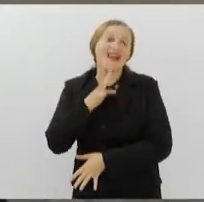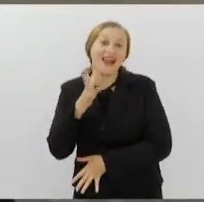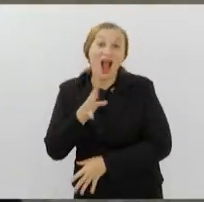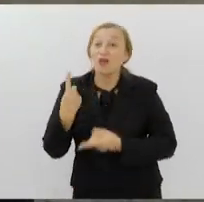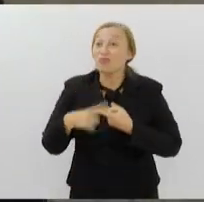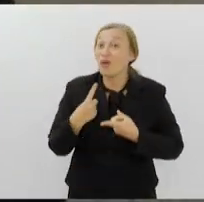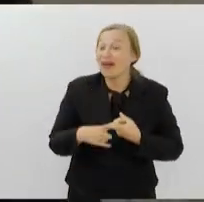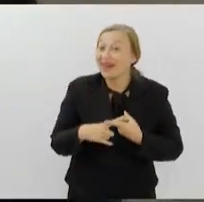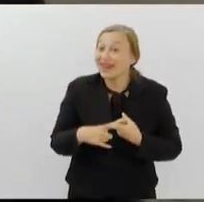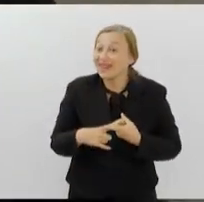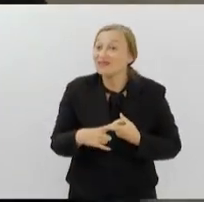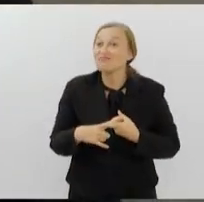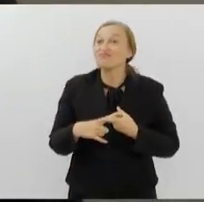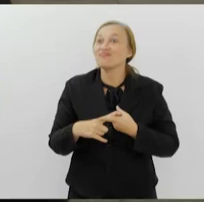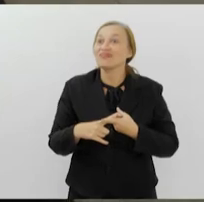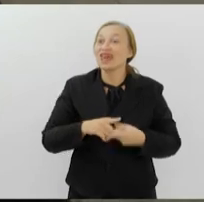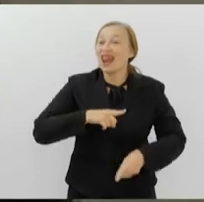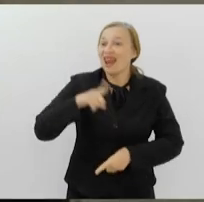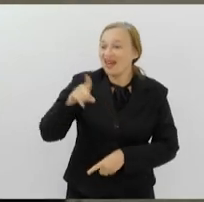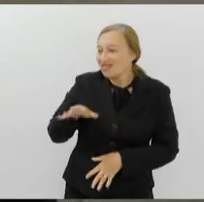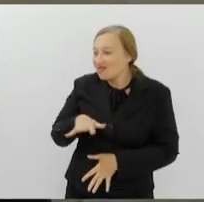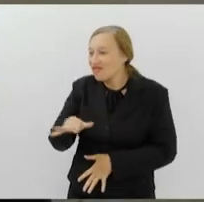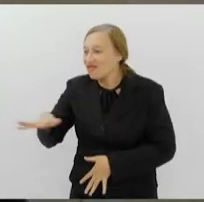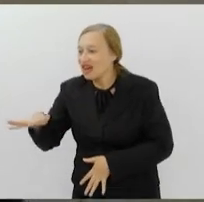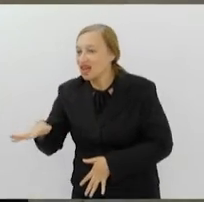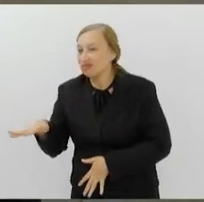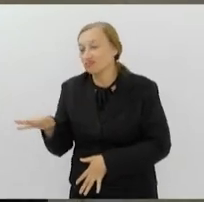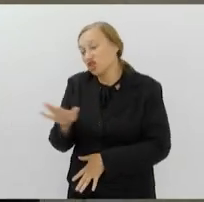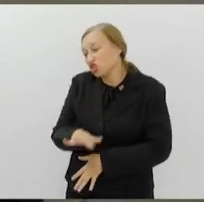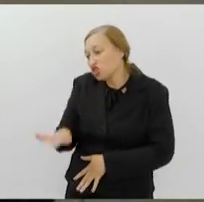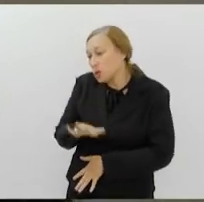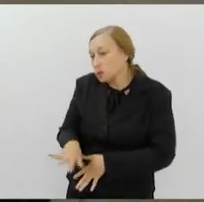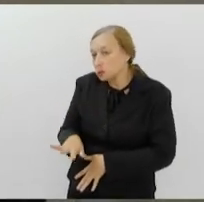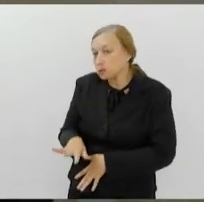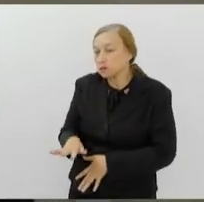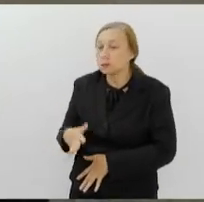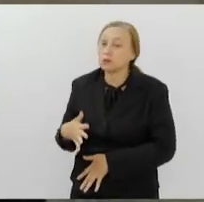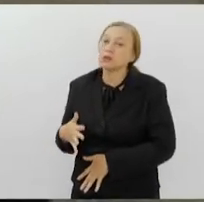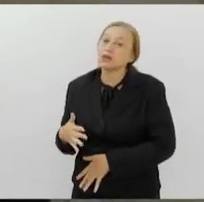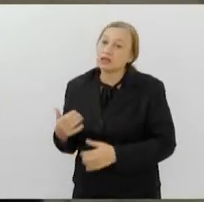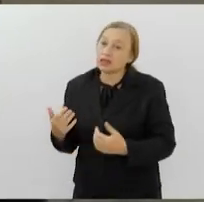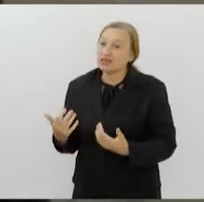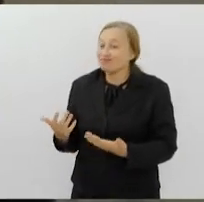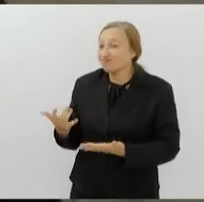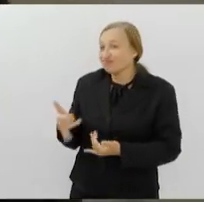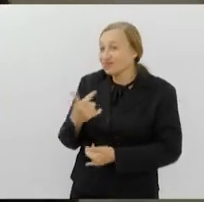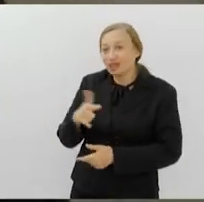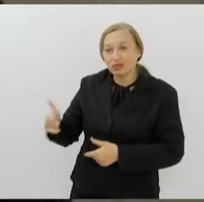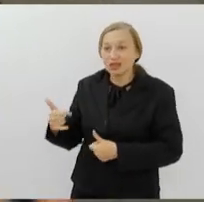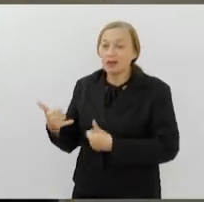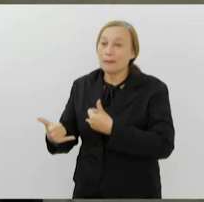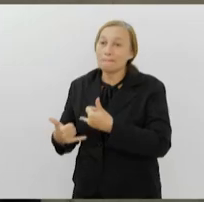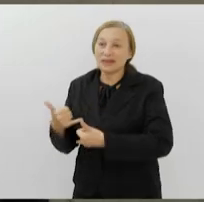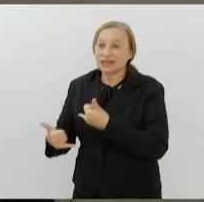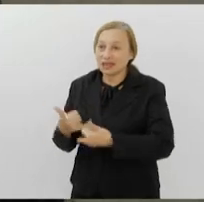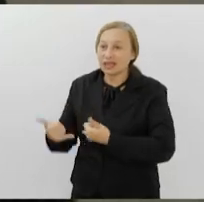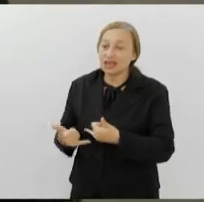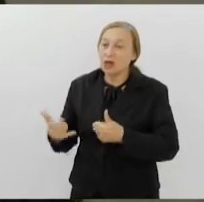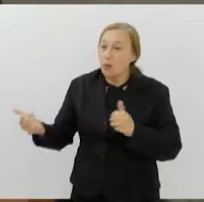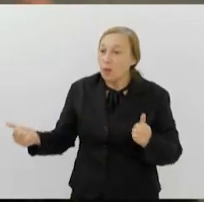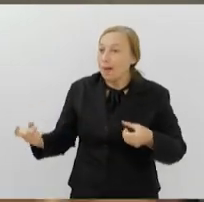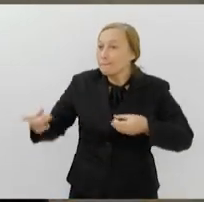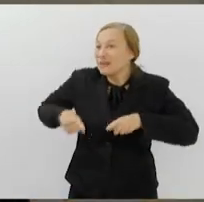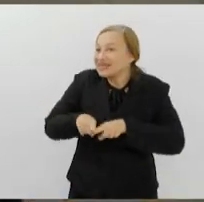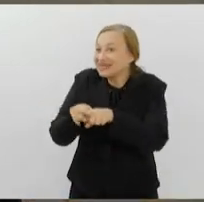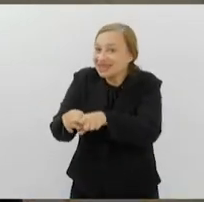porque a gente, lá na comunidade, as crianças são muito carentes e essa parceria lá junto ao Fashion Mall, que fizemos sempre campanhas